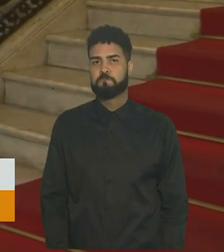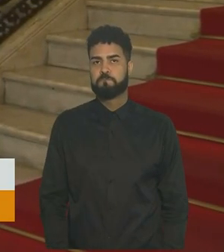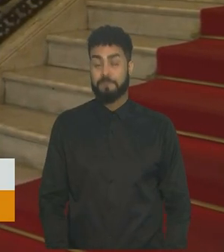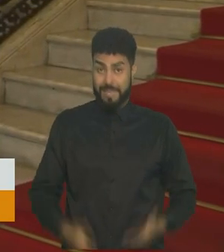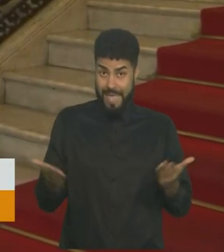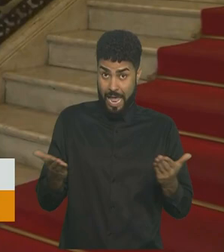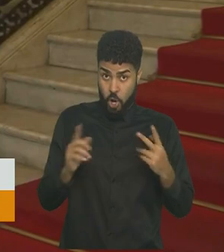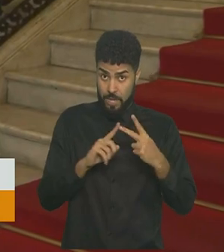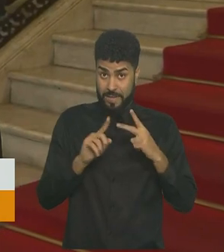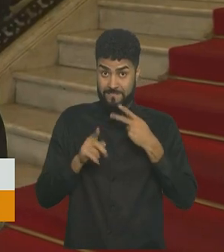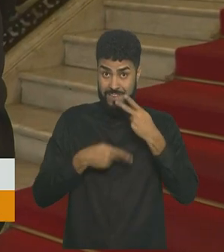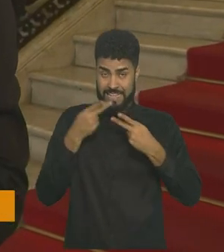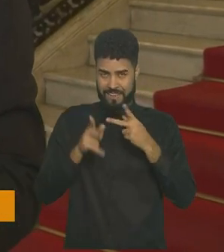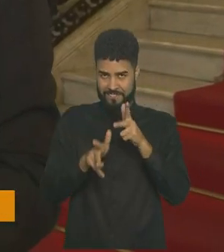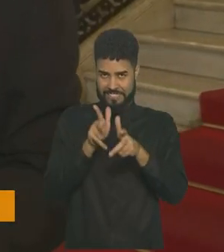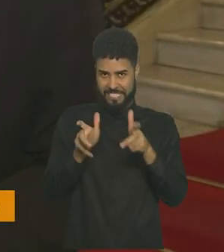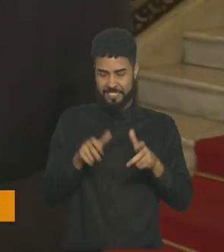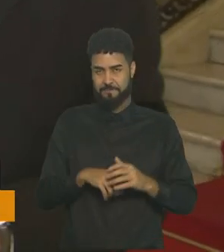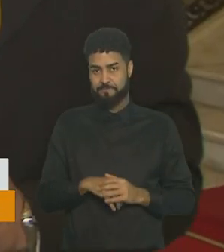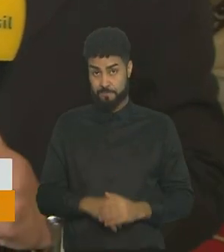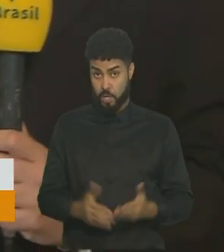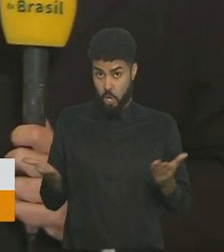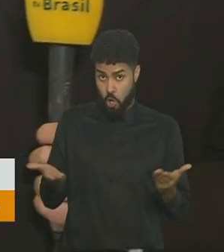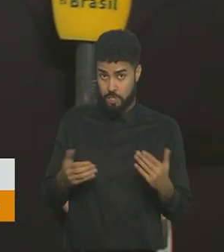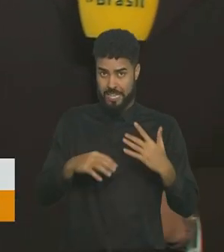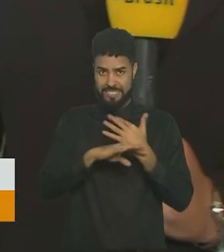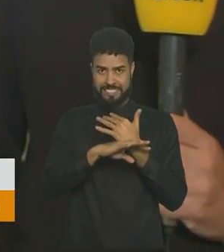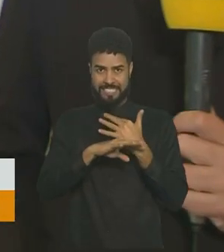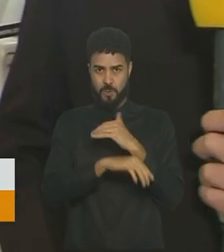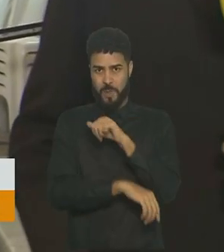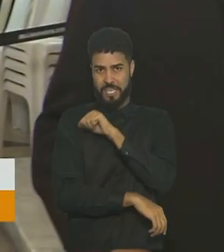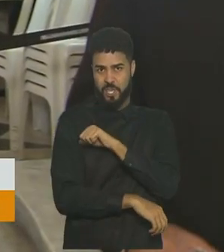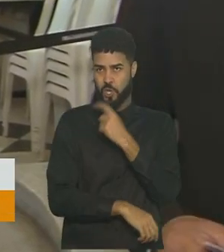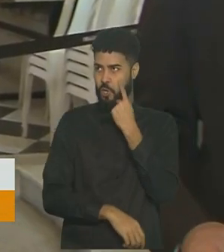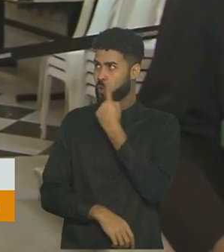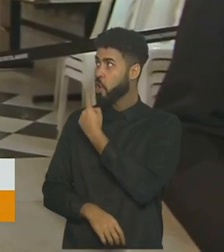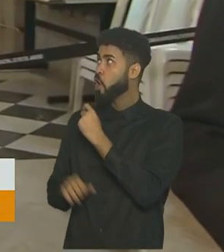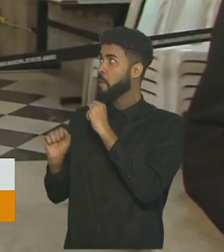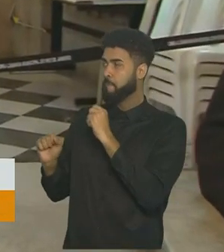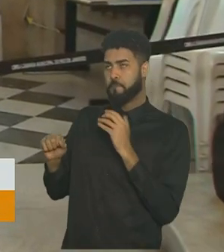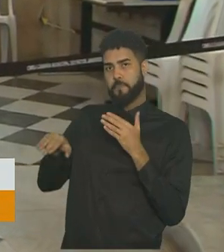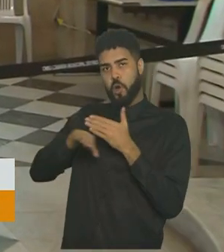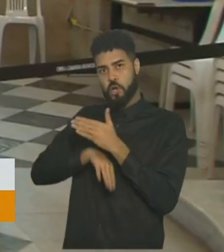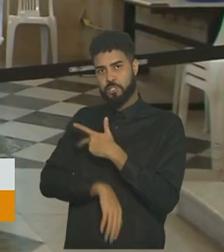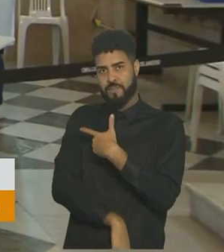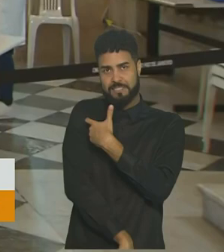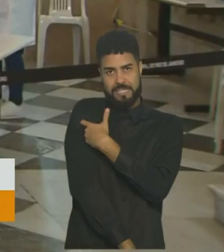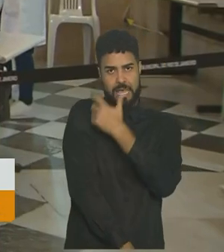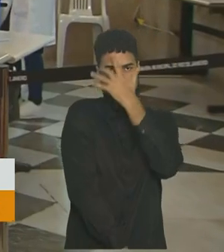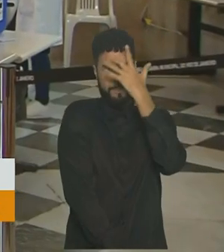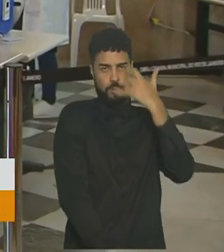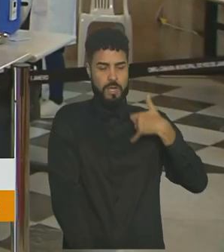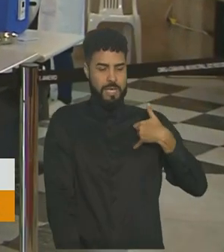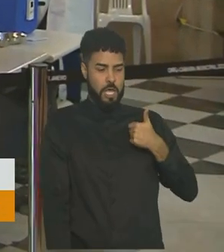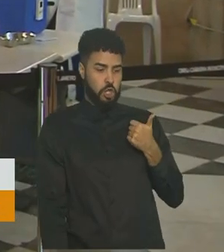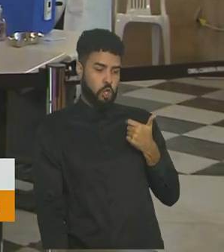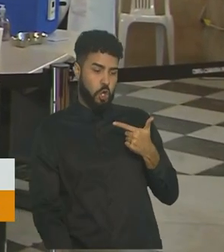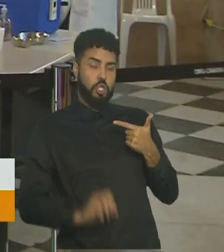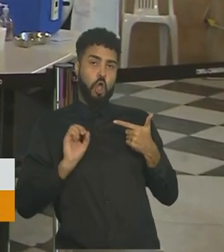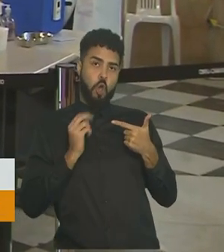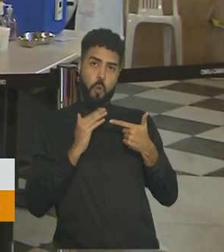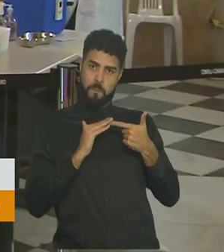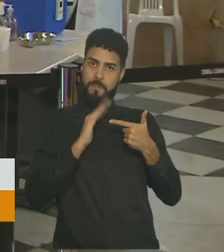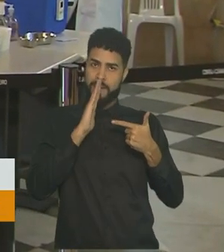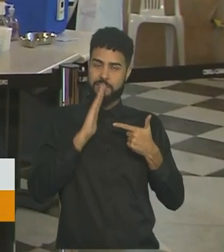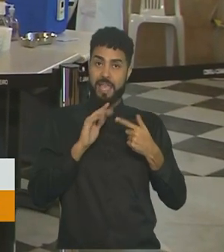Agora vamos falar sobre a vacinação. Hoje, aqui na cidade do Rio de Janeiro, podem ser vacinadas pessoas com 12 anos de idade ou mais. Elas podem